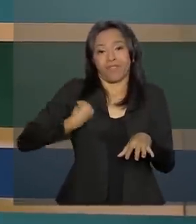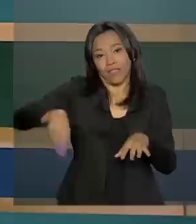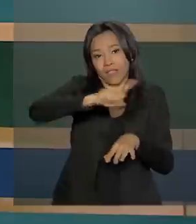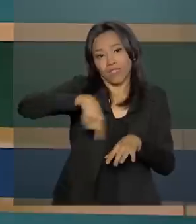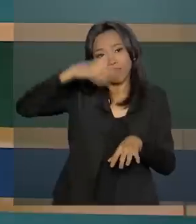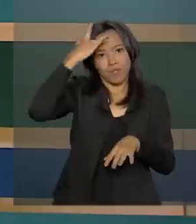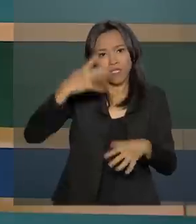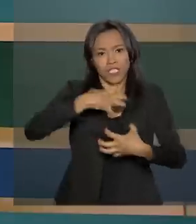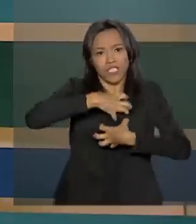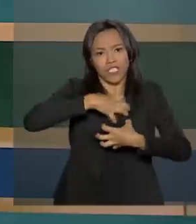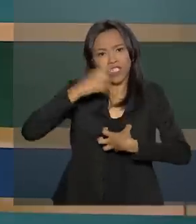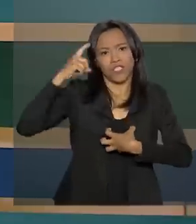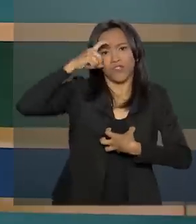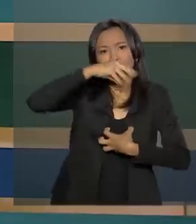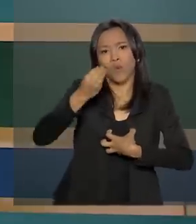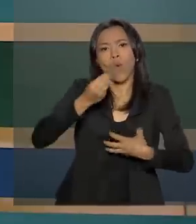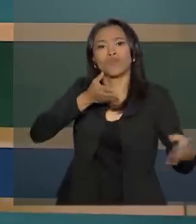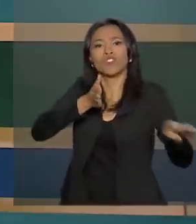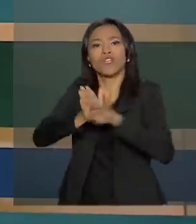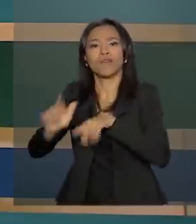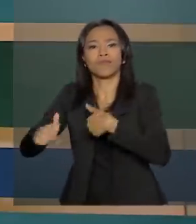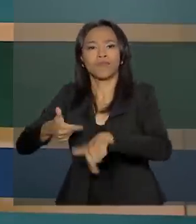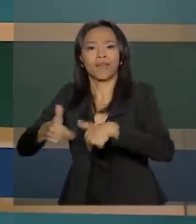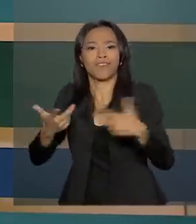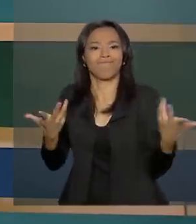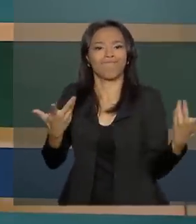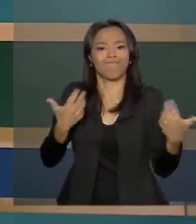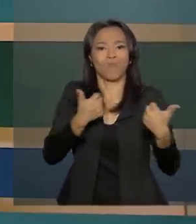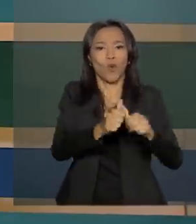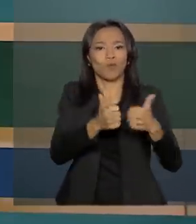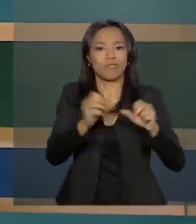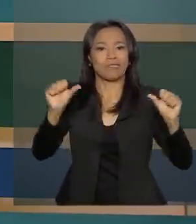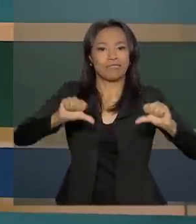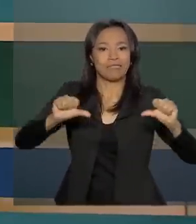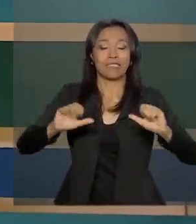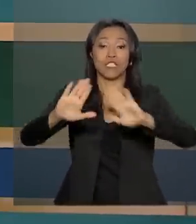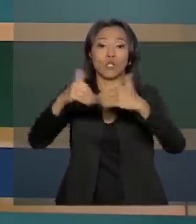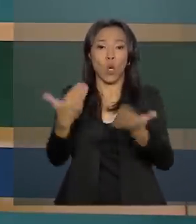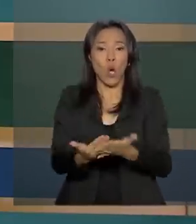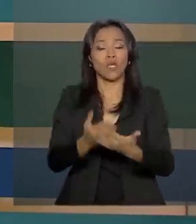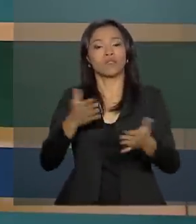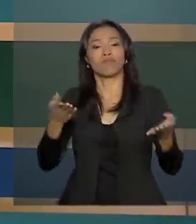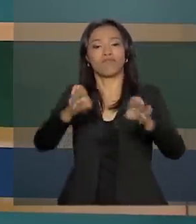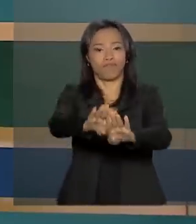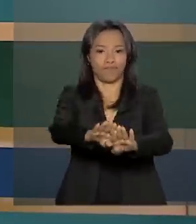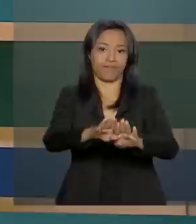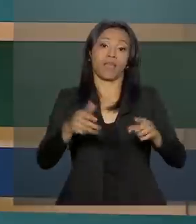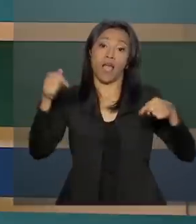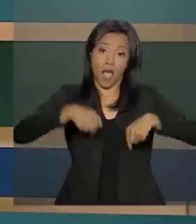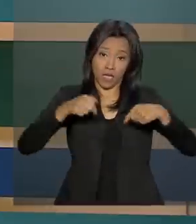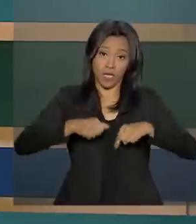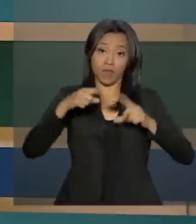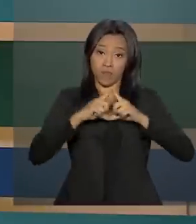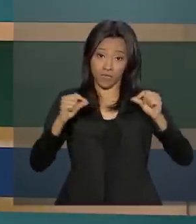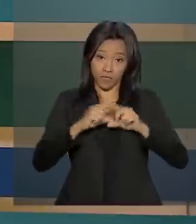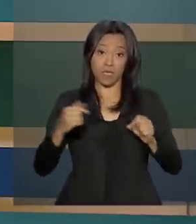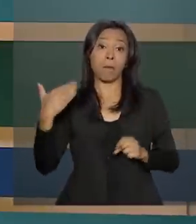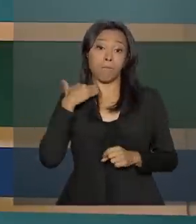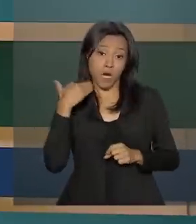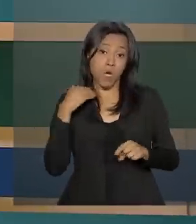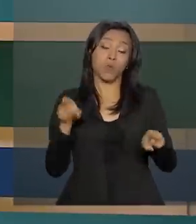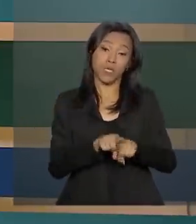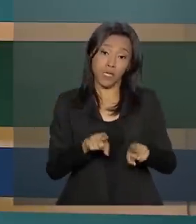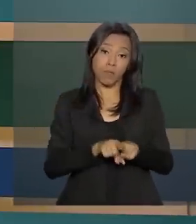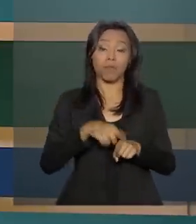já sente dificuldade para chegar ao trabalho. Muitas escolas suspenderam as aulas. Aqui em Brasília, bancários e trabalhadores da saúde também